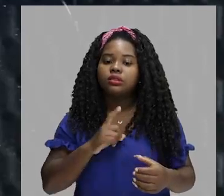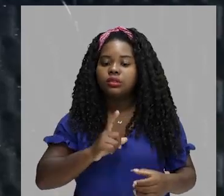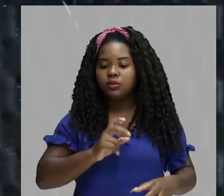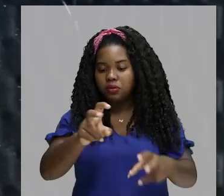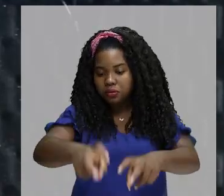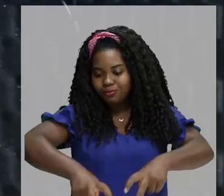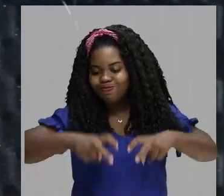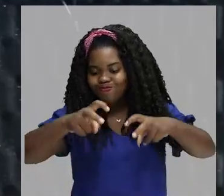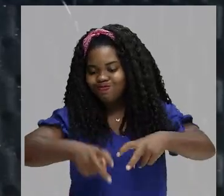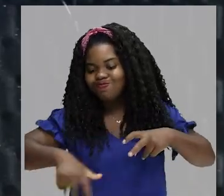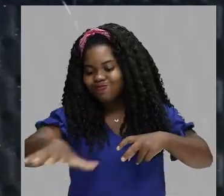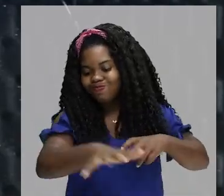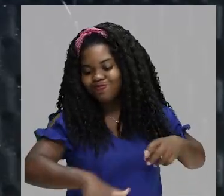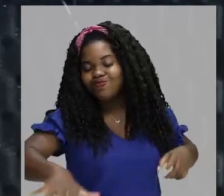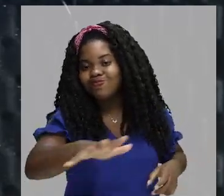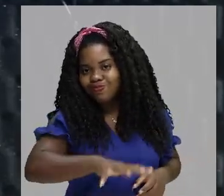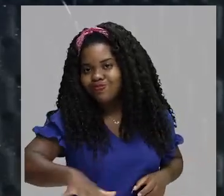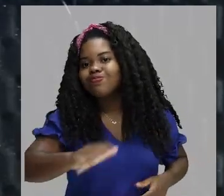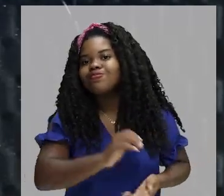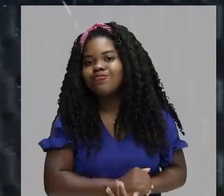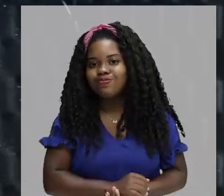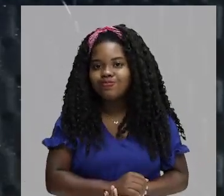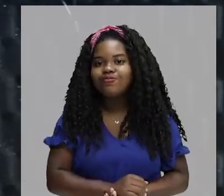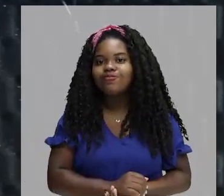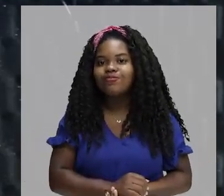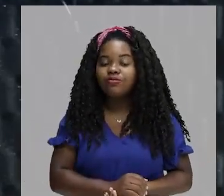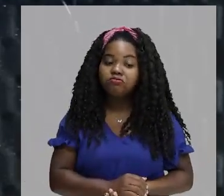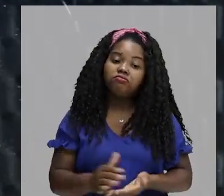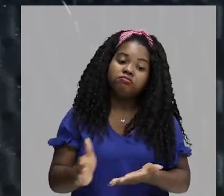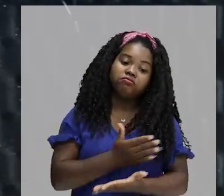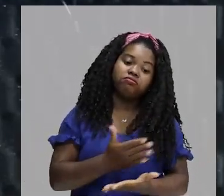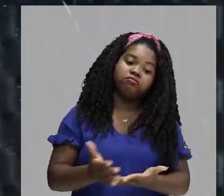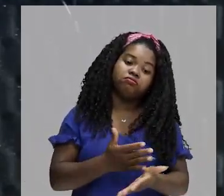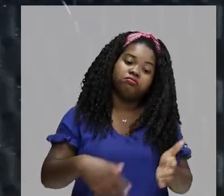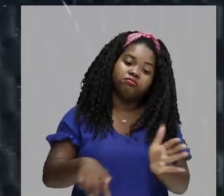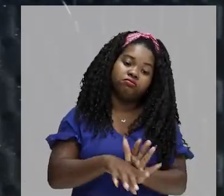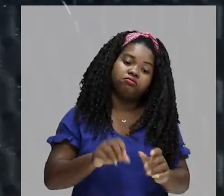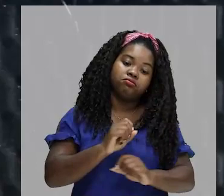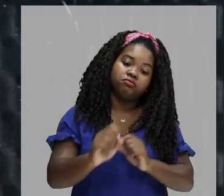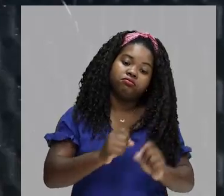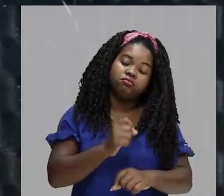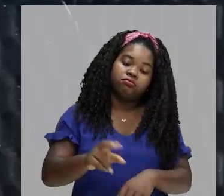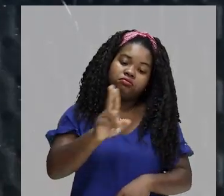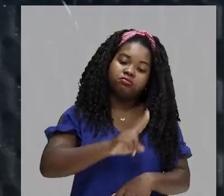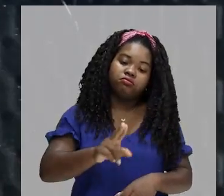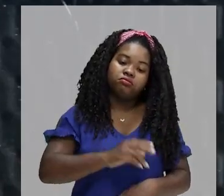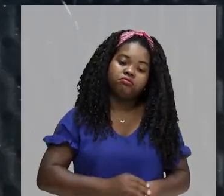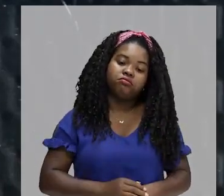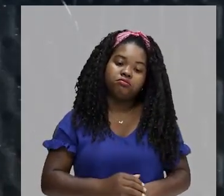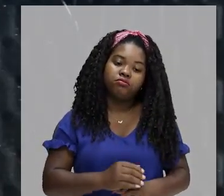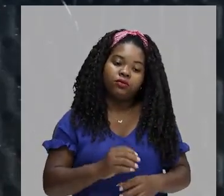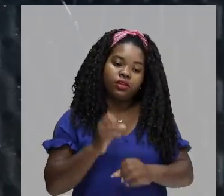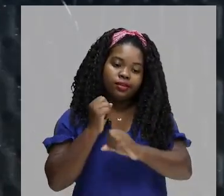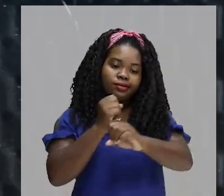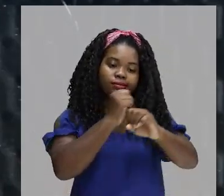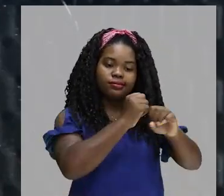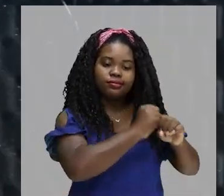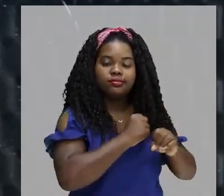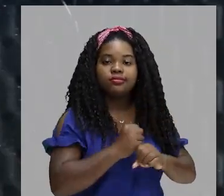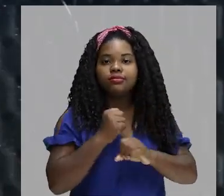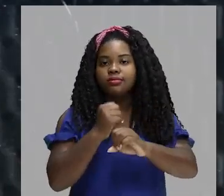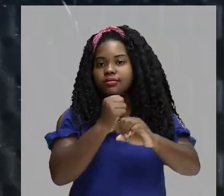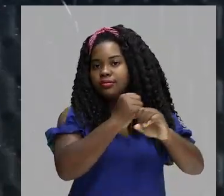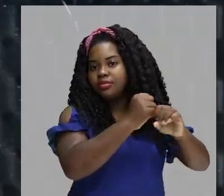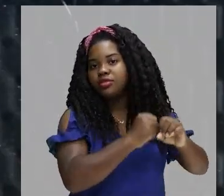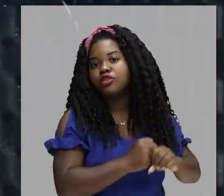as terras, algumas vezes chegavam também a ser utilizado na construção de obras públicas. Apesar de saber